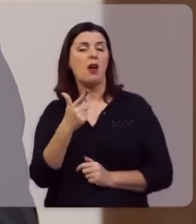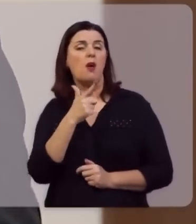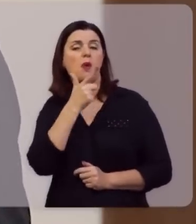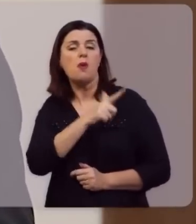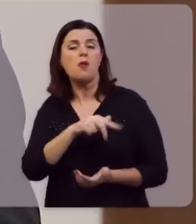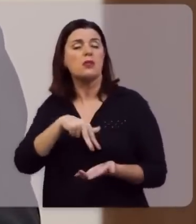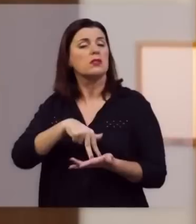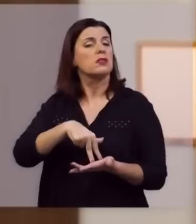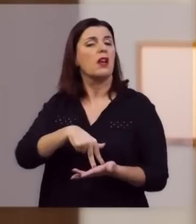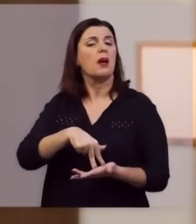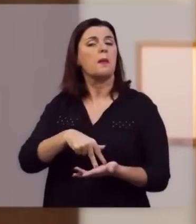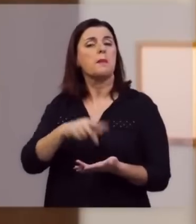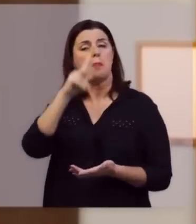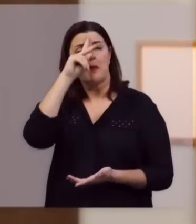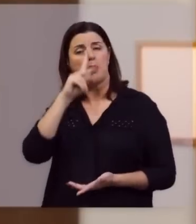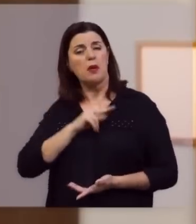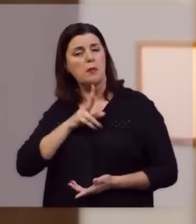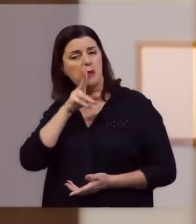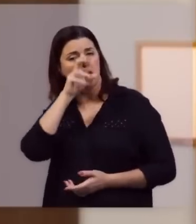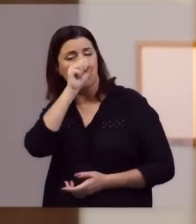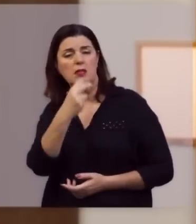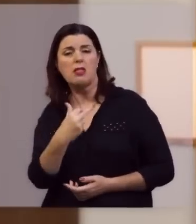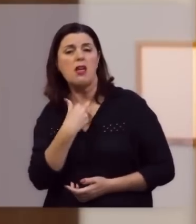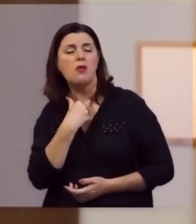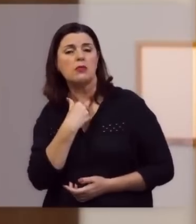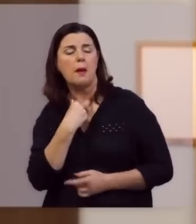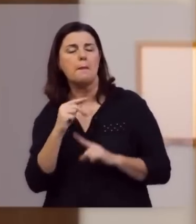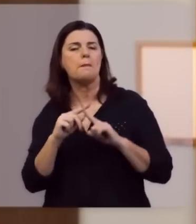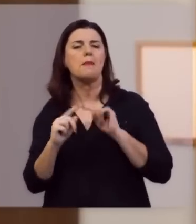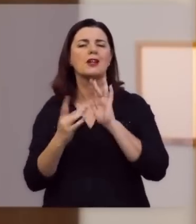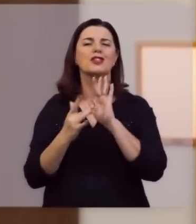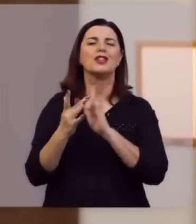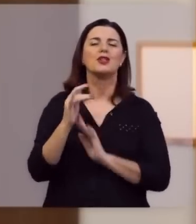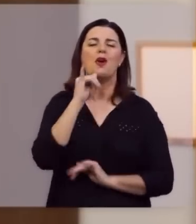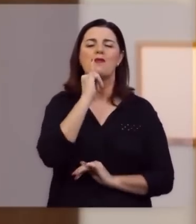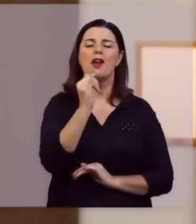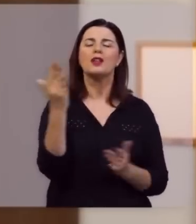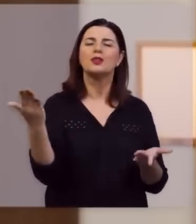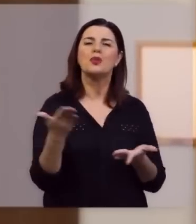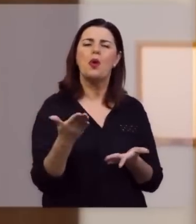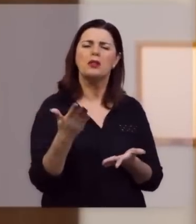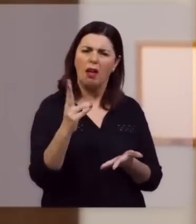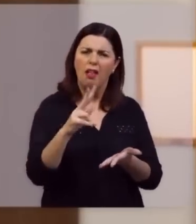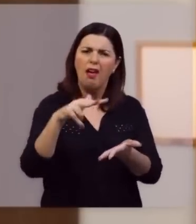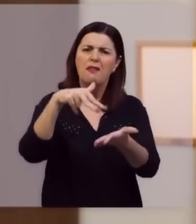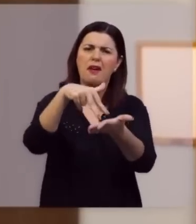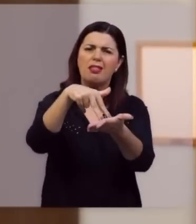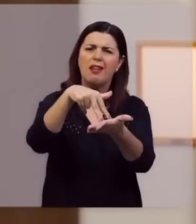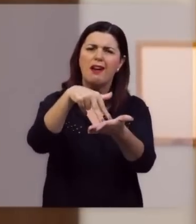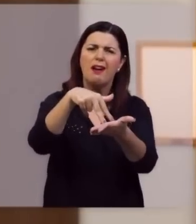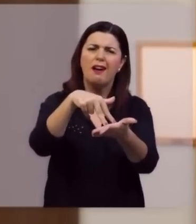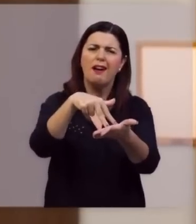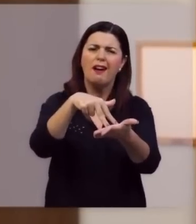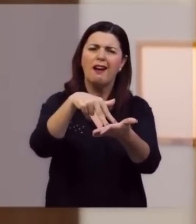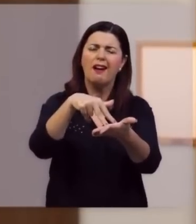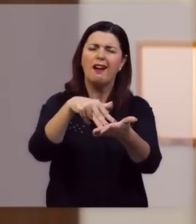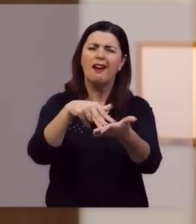levantar, com as suas próprias forças, mas Jesus está dizendo hoje, para você, levante-se,